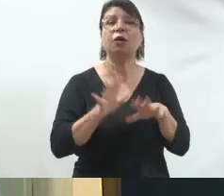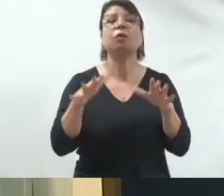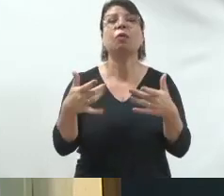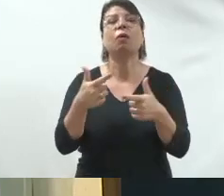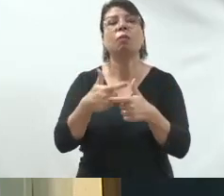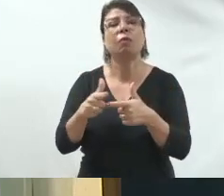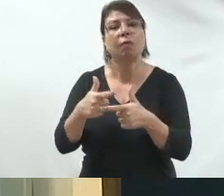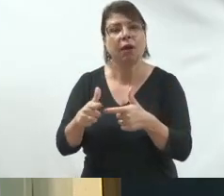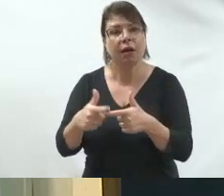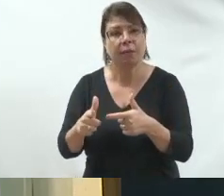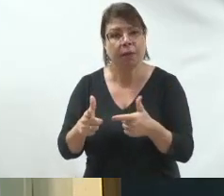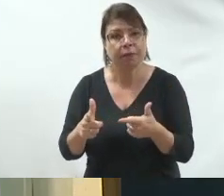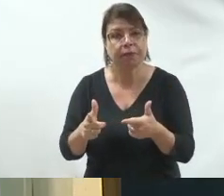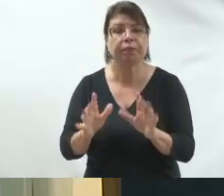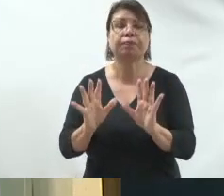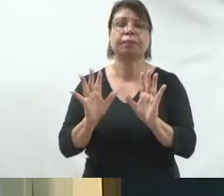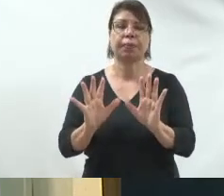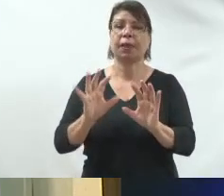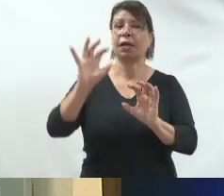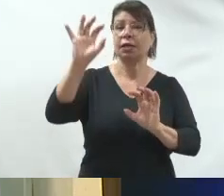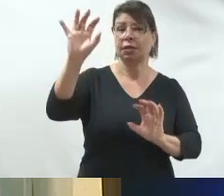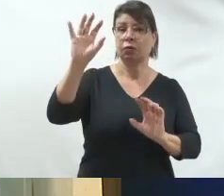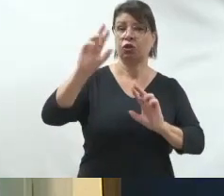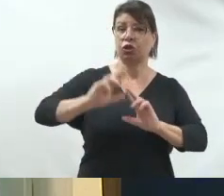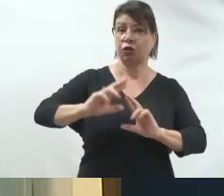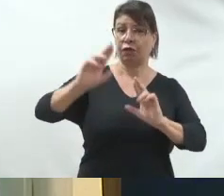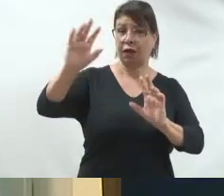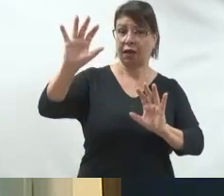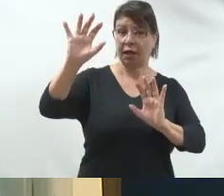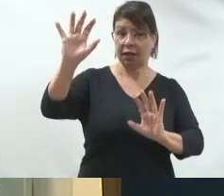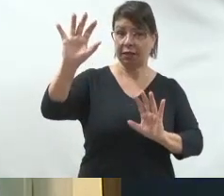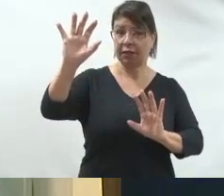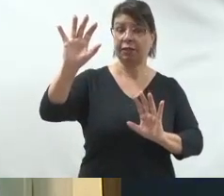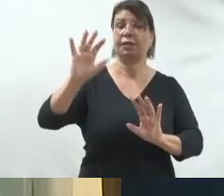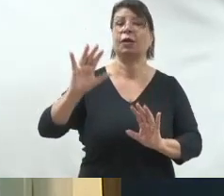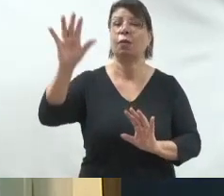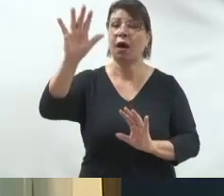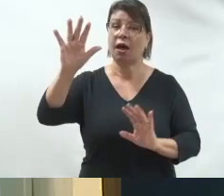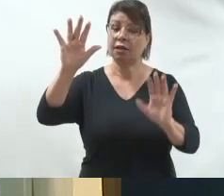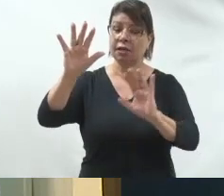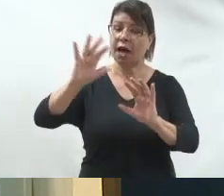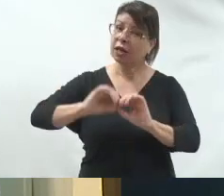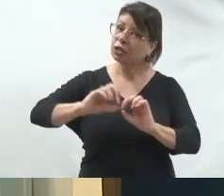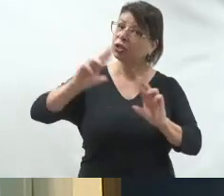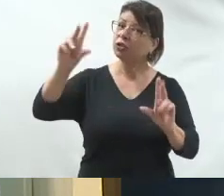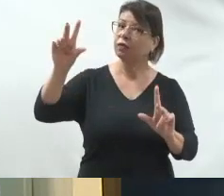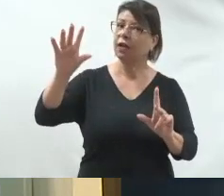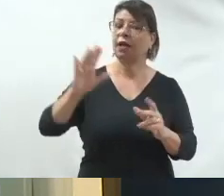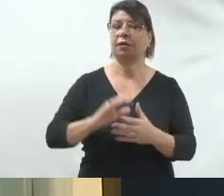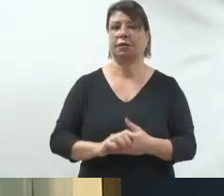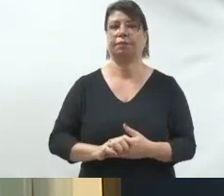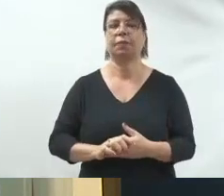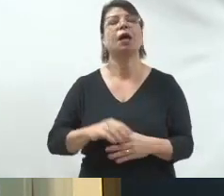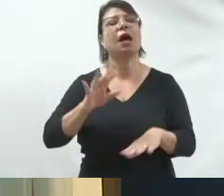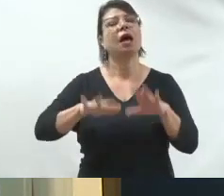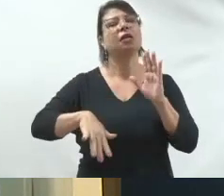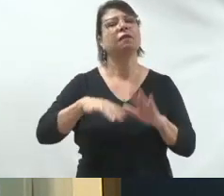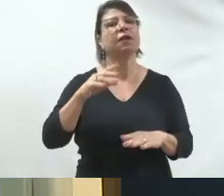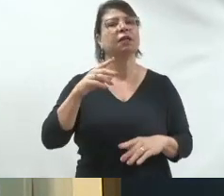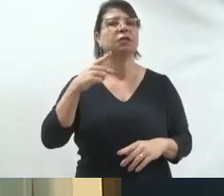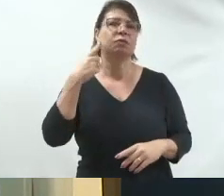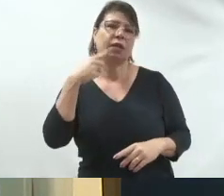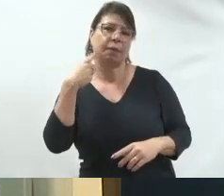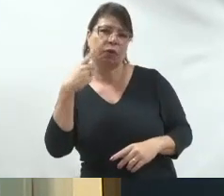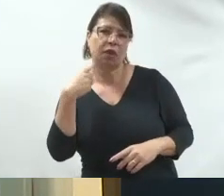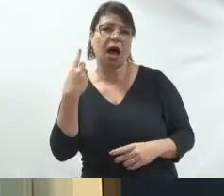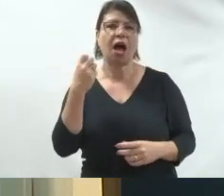diferença dessas duas candidaturas, desses dois tipos de candidaturas? Às vezes, um deputado, um senador,